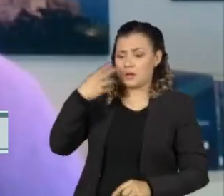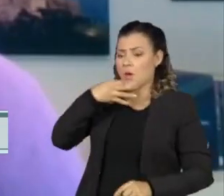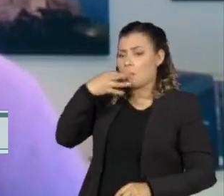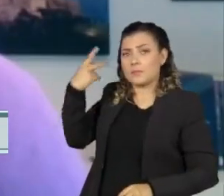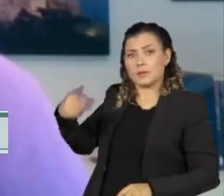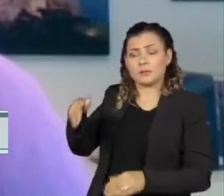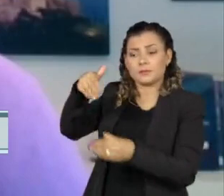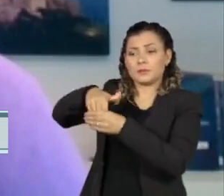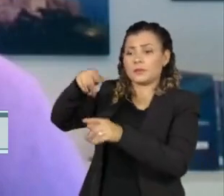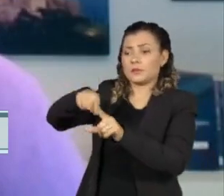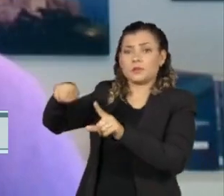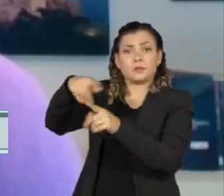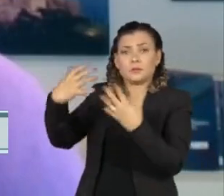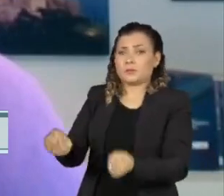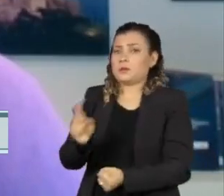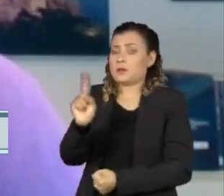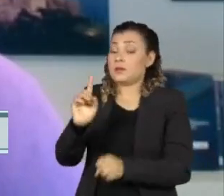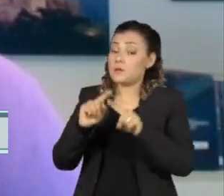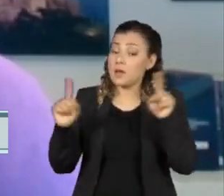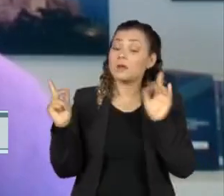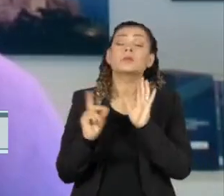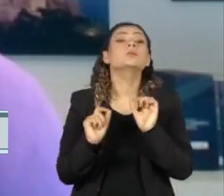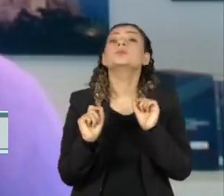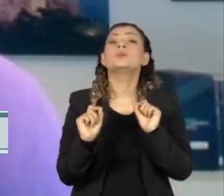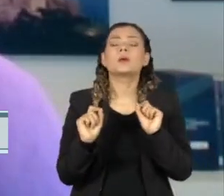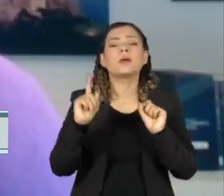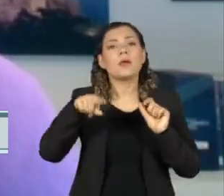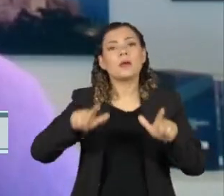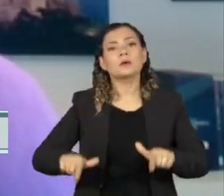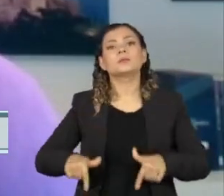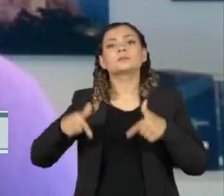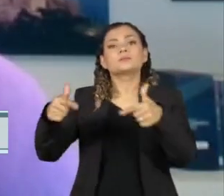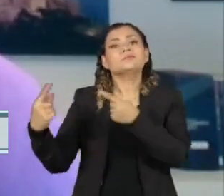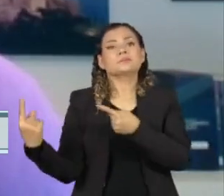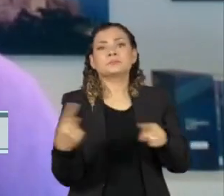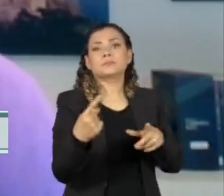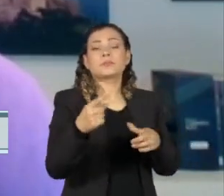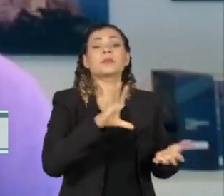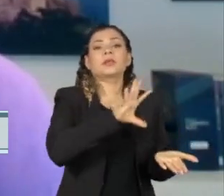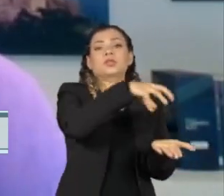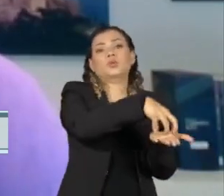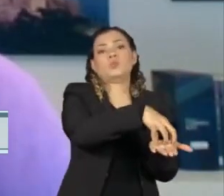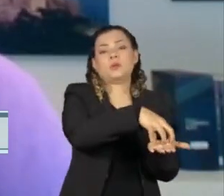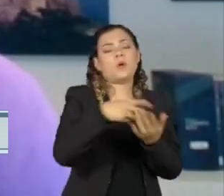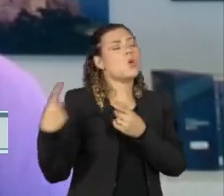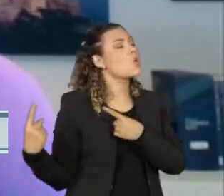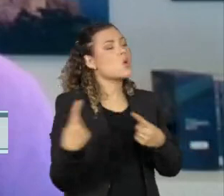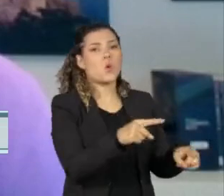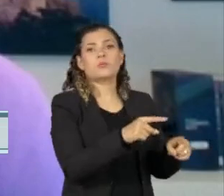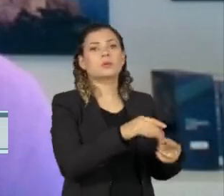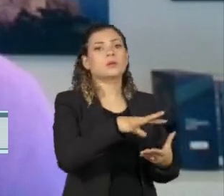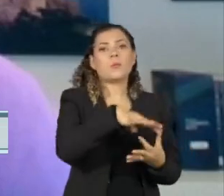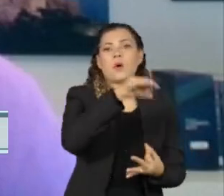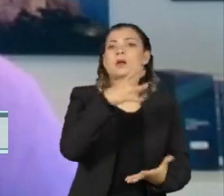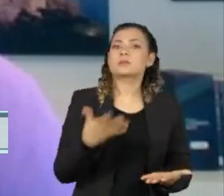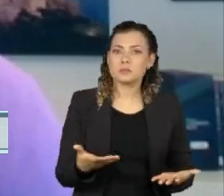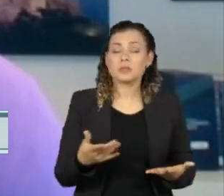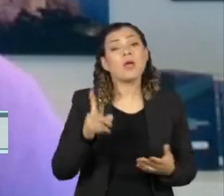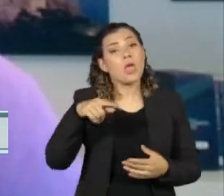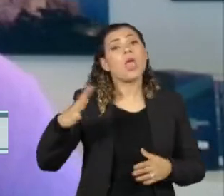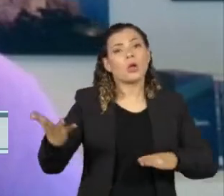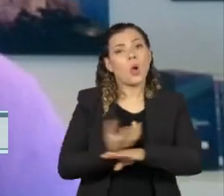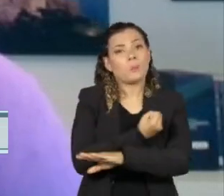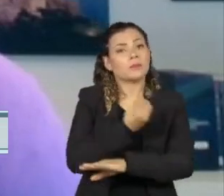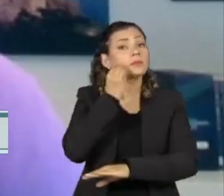como tem sido colocado, mas ela foi um ato contra as instituições. Ela é entendida como uma tentativa de